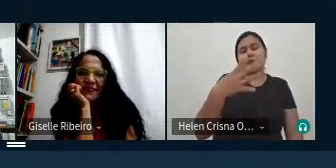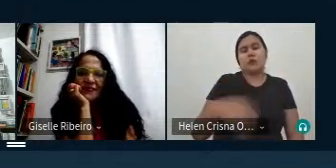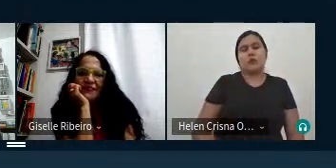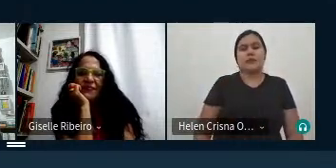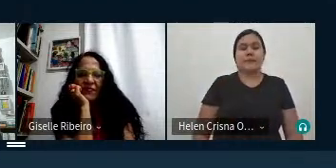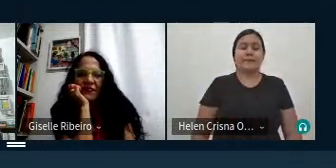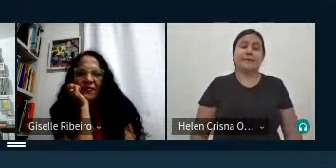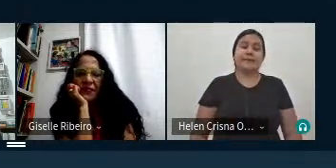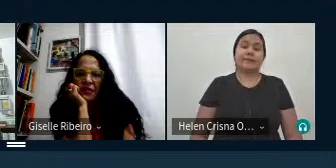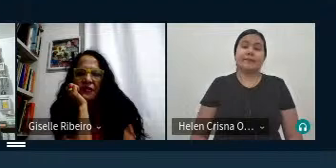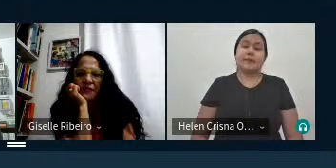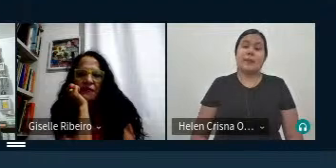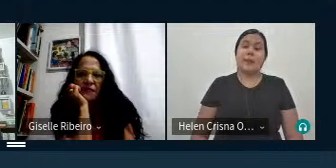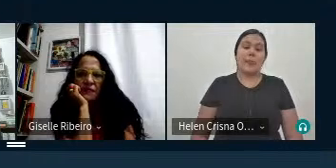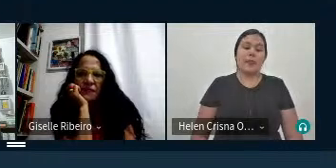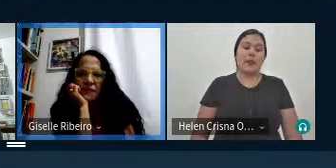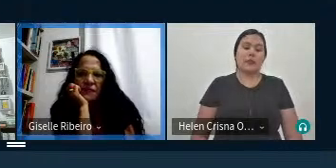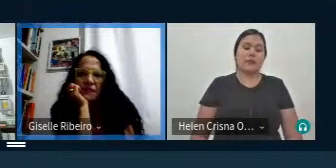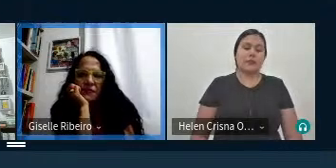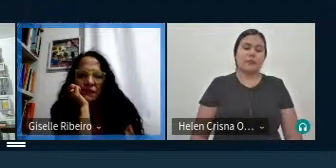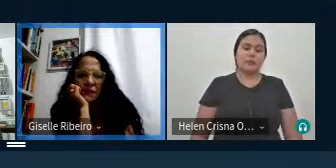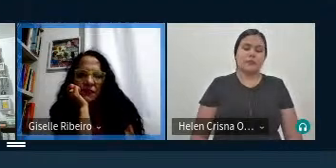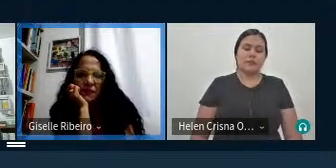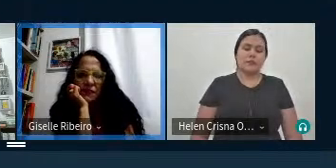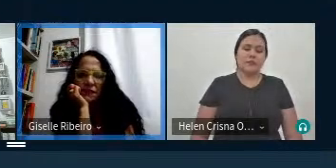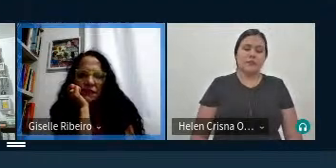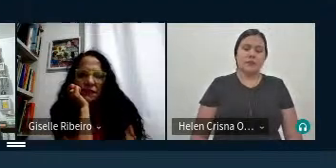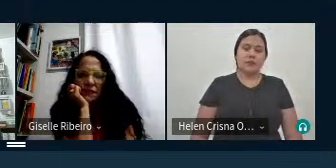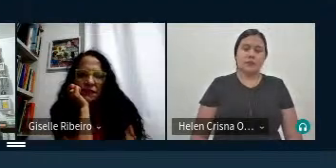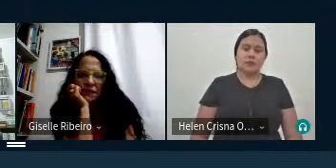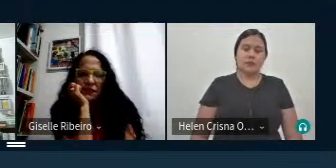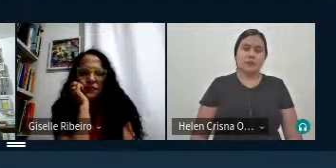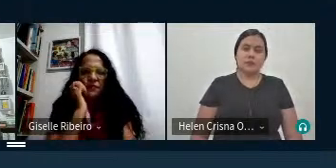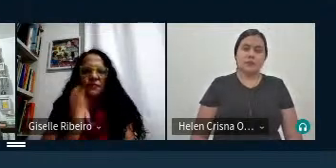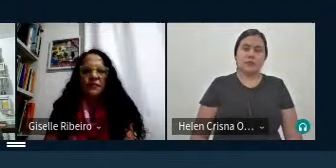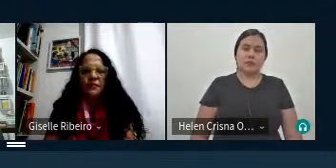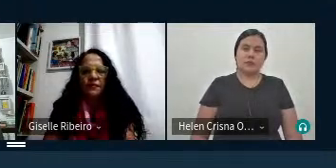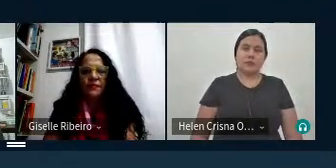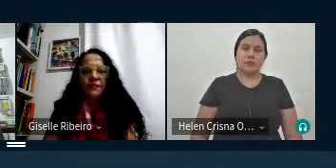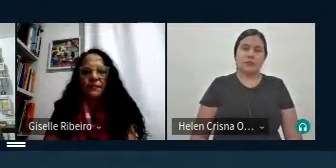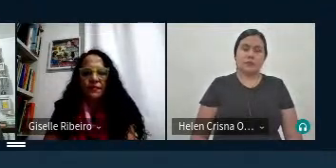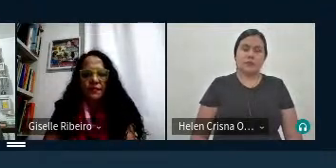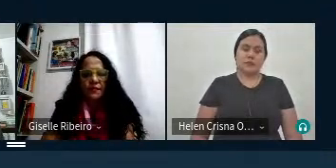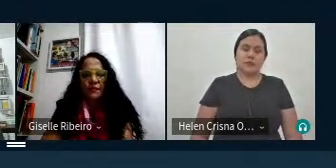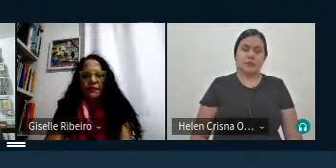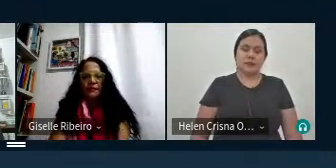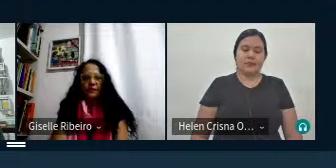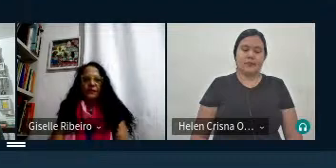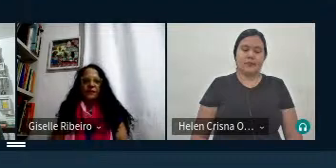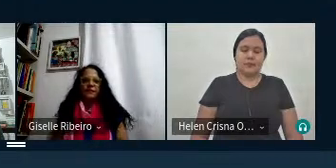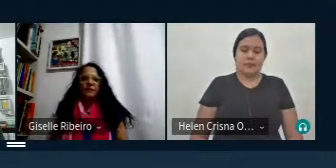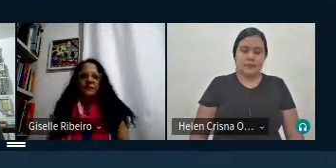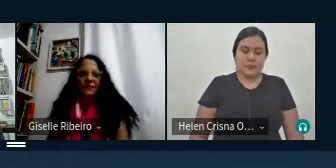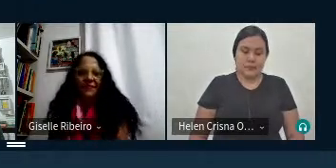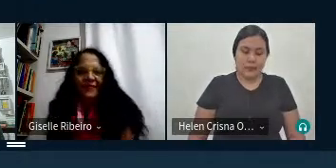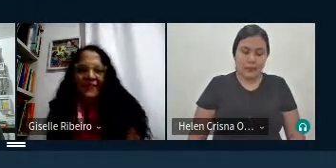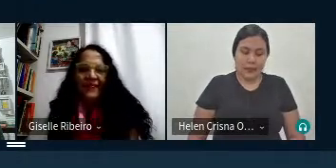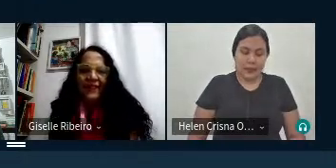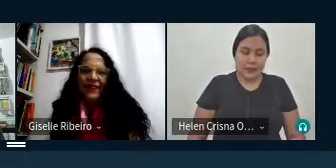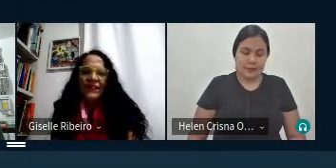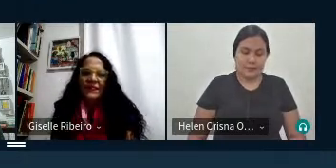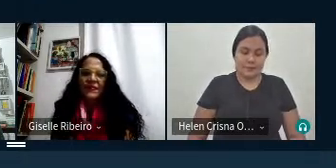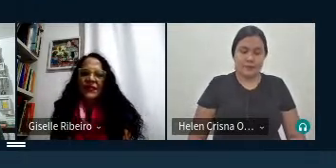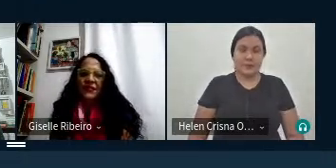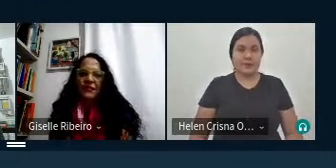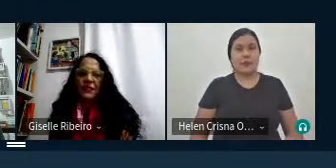e então vamos lá vamos ver aqui tem alguns registros aqui algumas